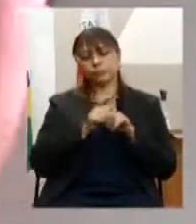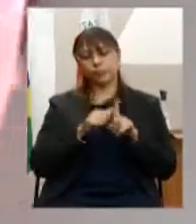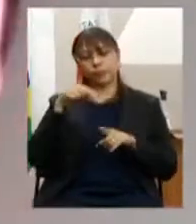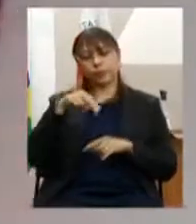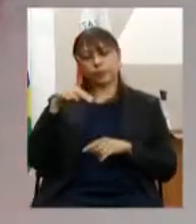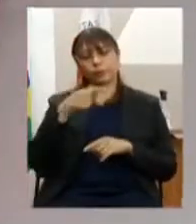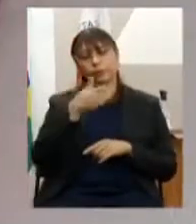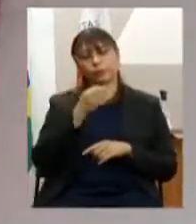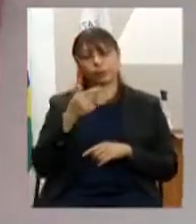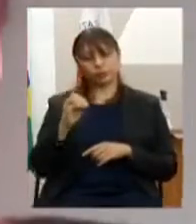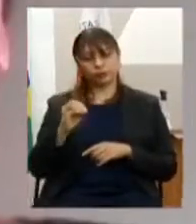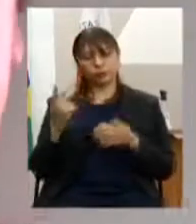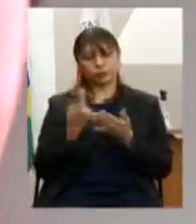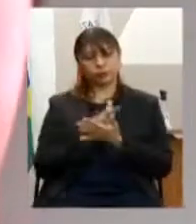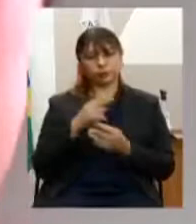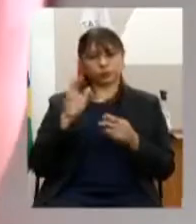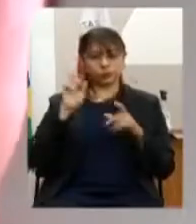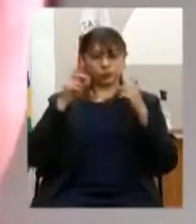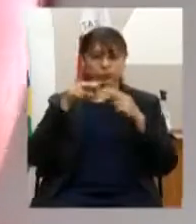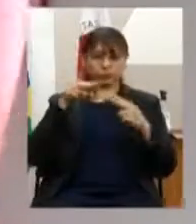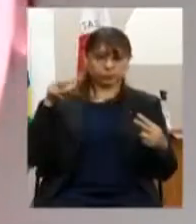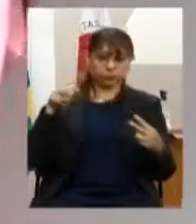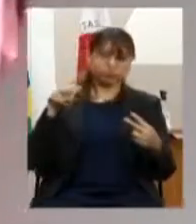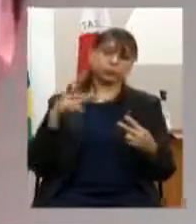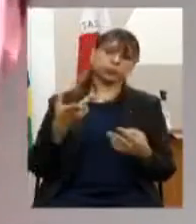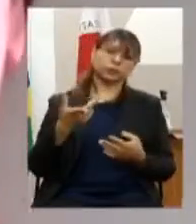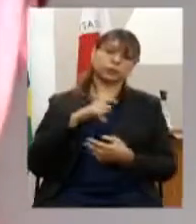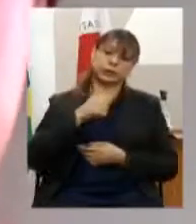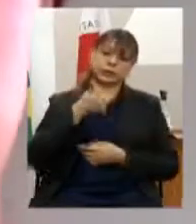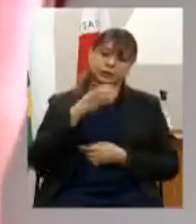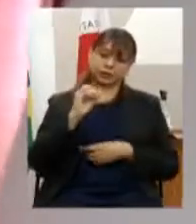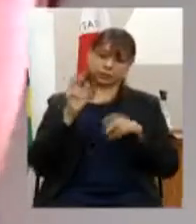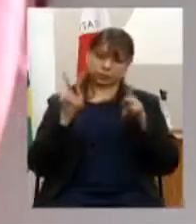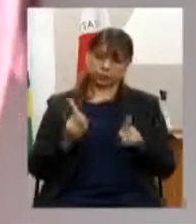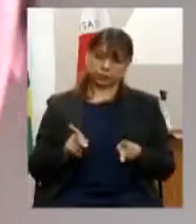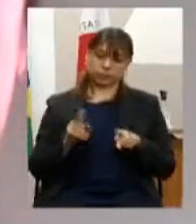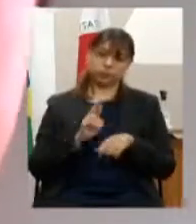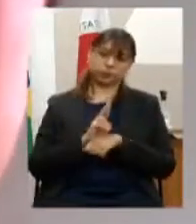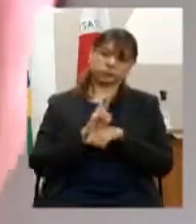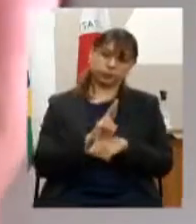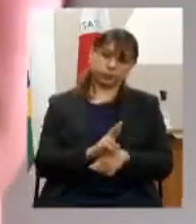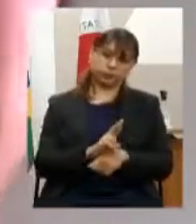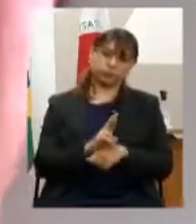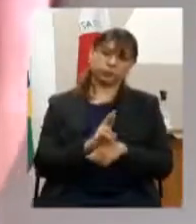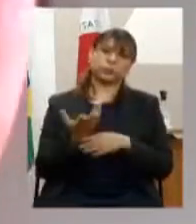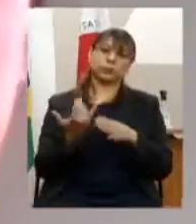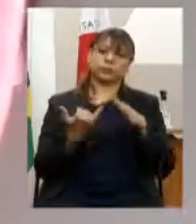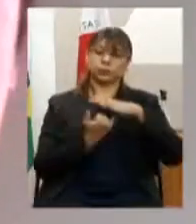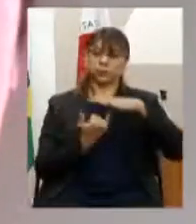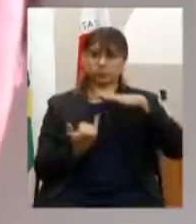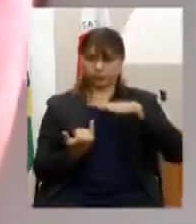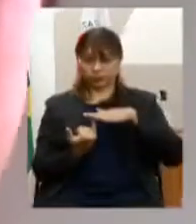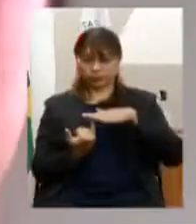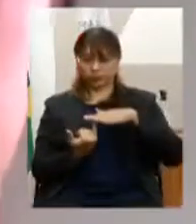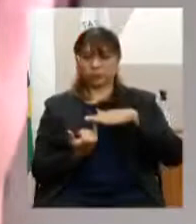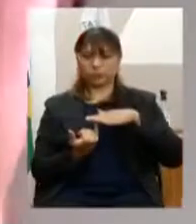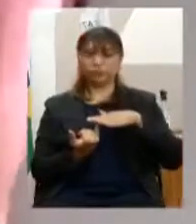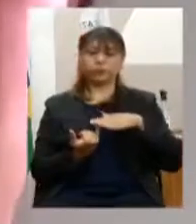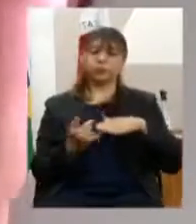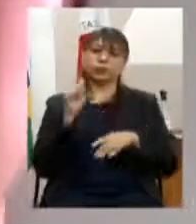em uma reunião remota o grupo de trabalho contou com a participação de 10 pessoas que representavam as seguintes entidades da sociedade civil